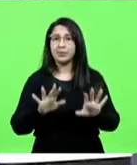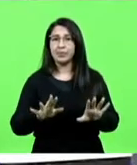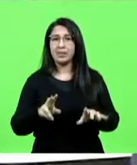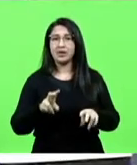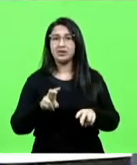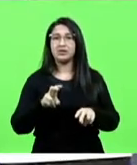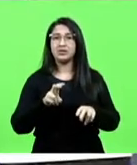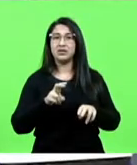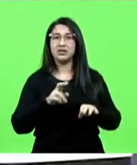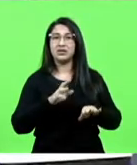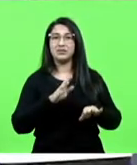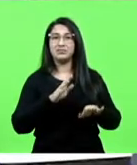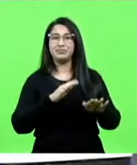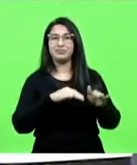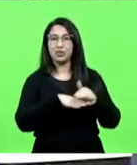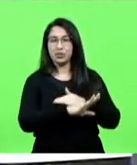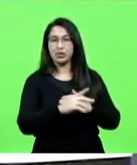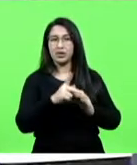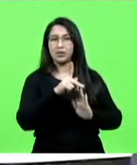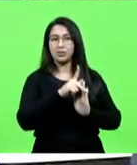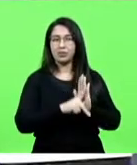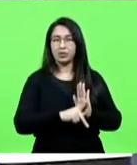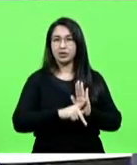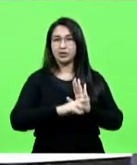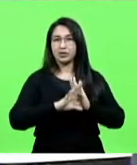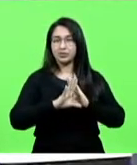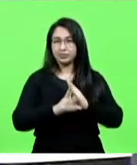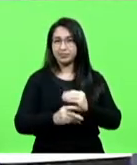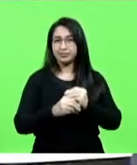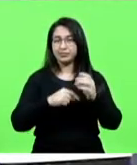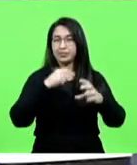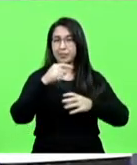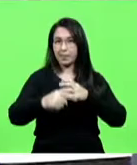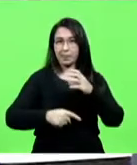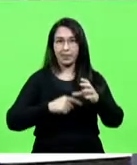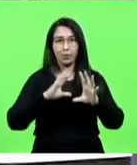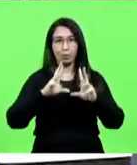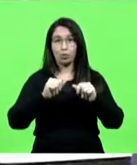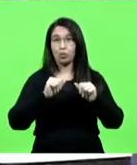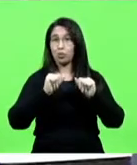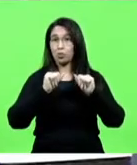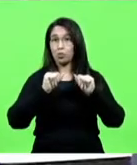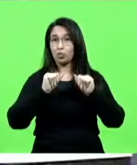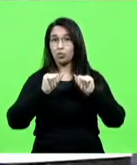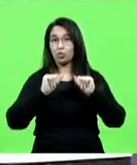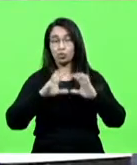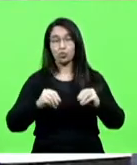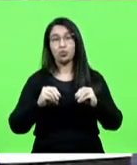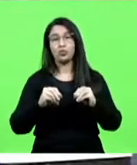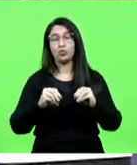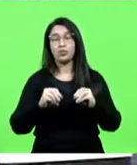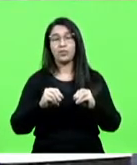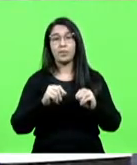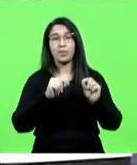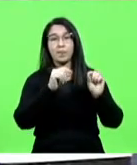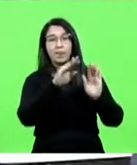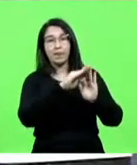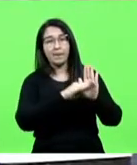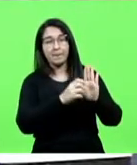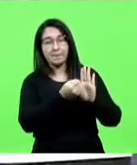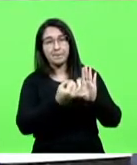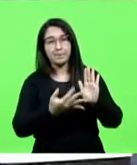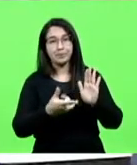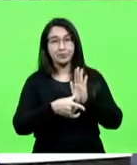meu projeto, fizeram um substitutivo global que mudou completamente a razão de ser. Esse